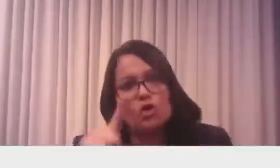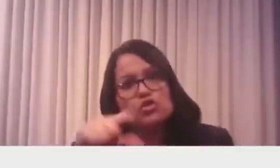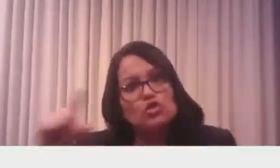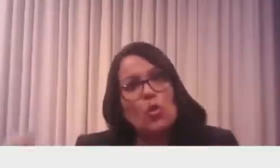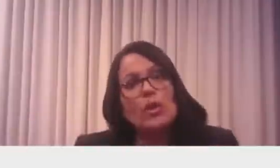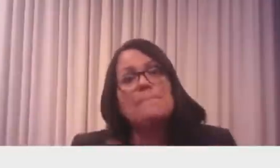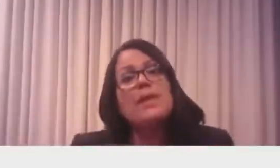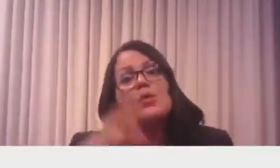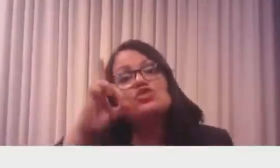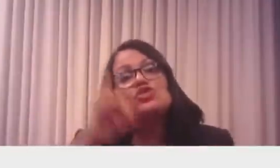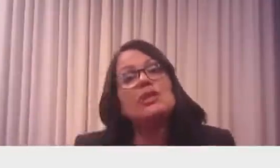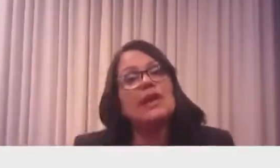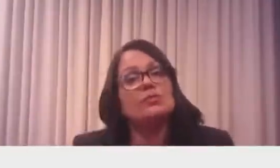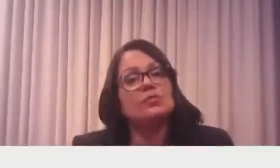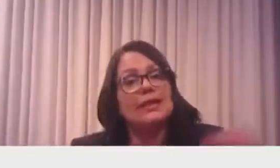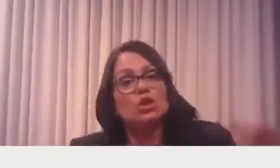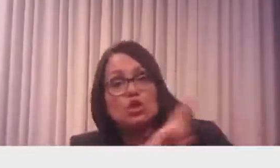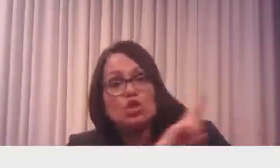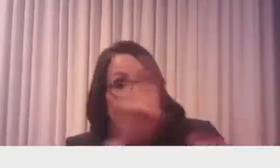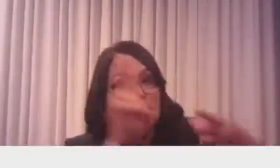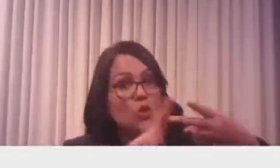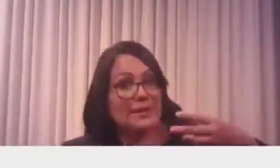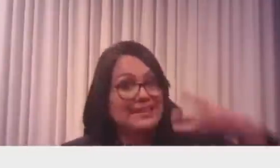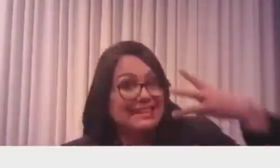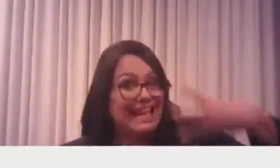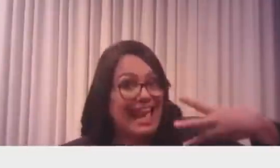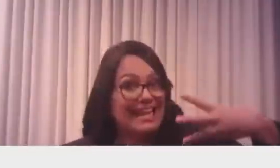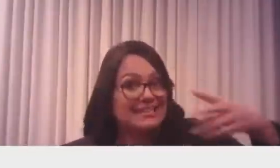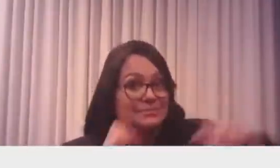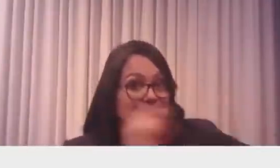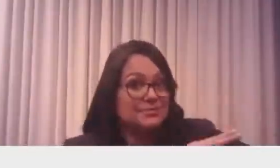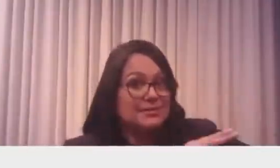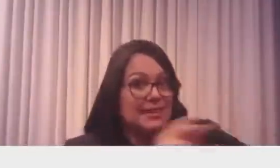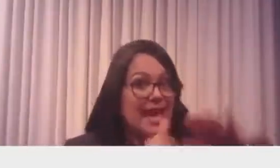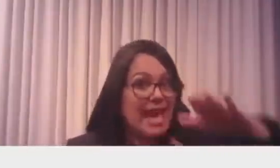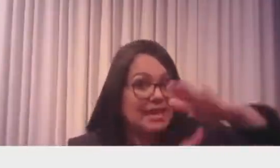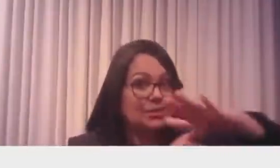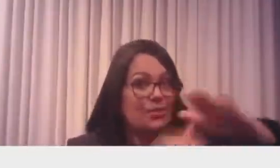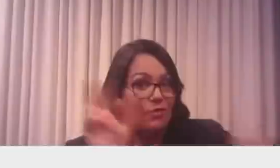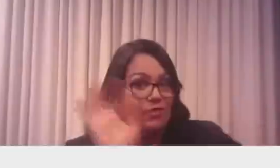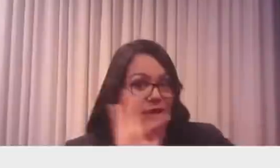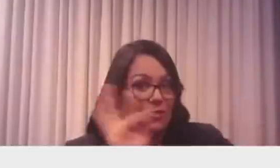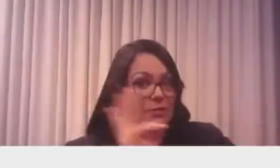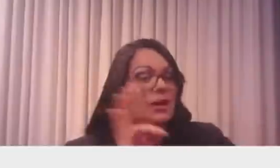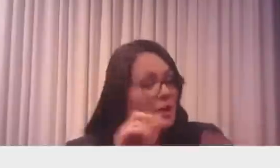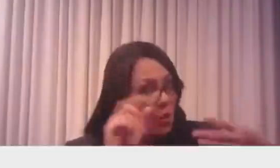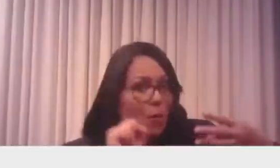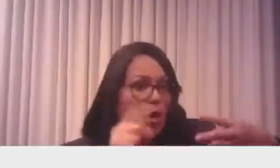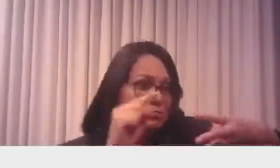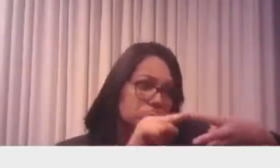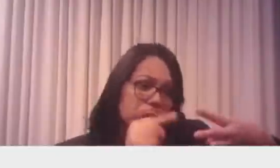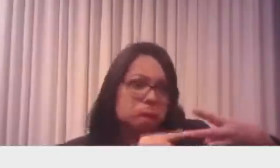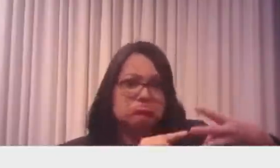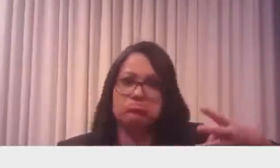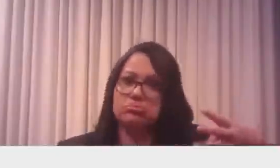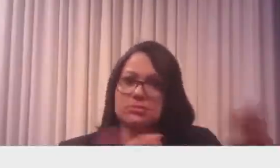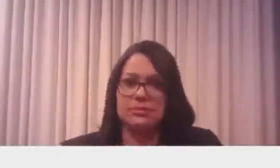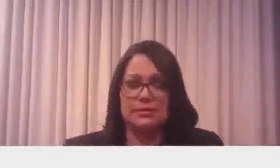meu. É igual chega a lista tripla para tribunais regionais eleitorais. A gente escolhe ali.